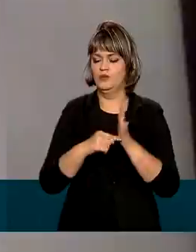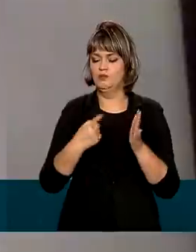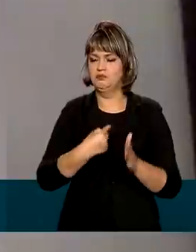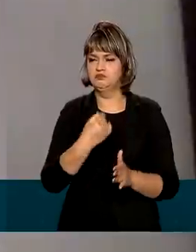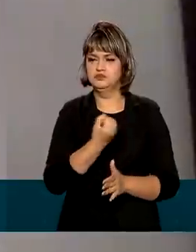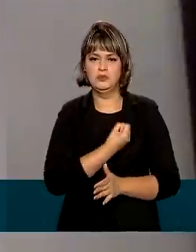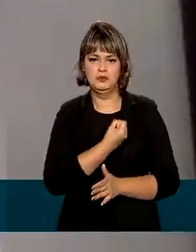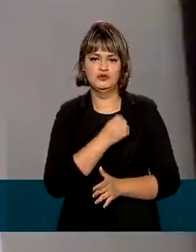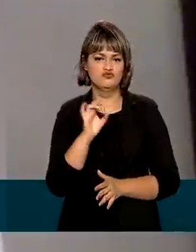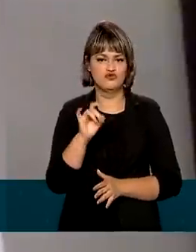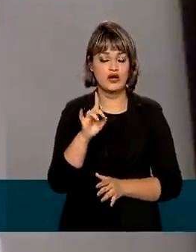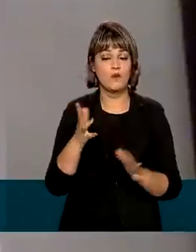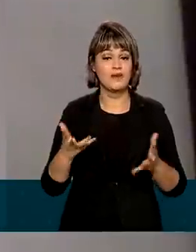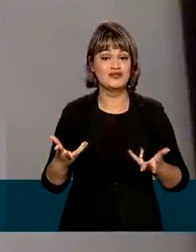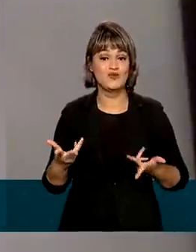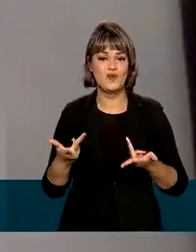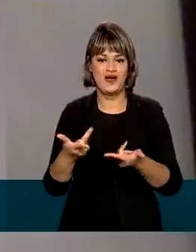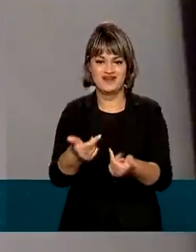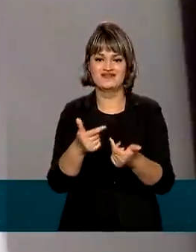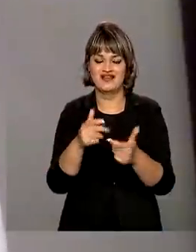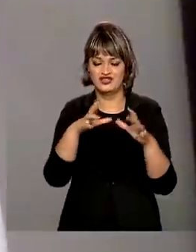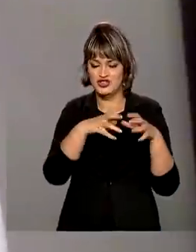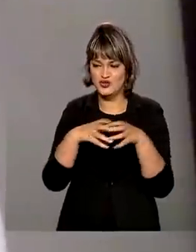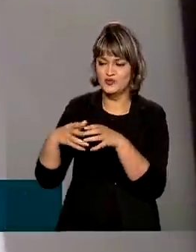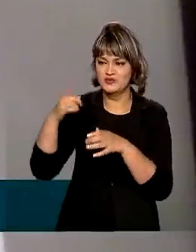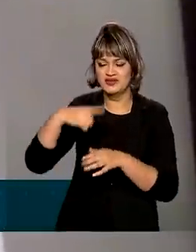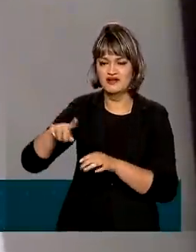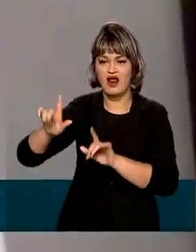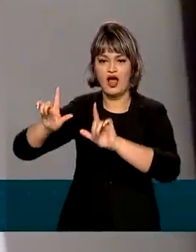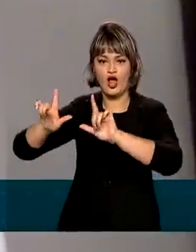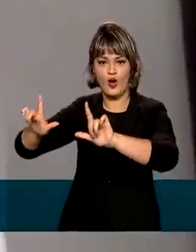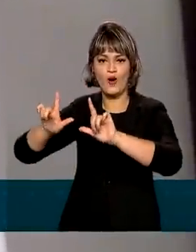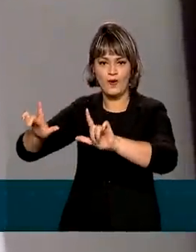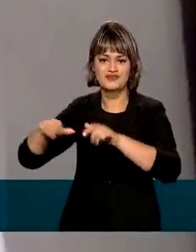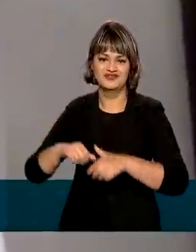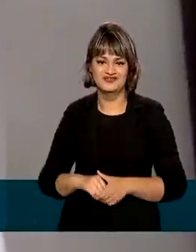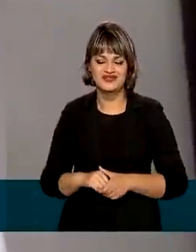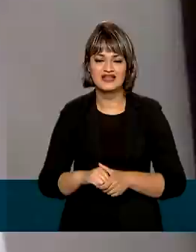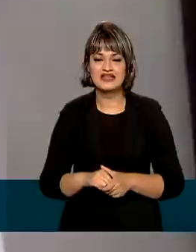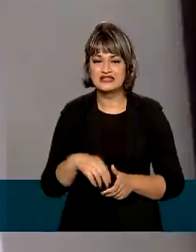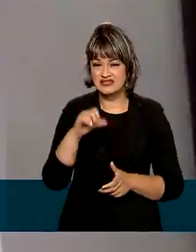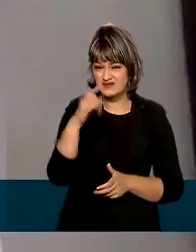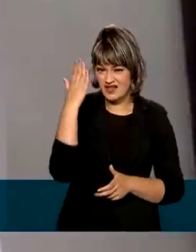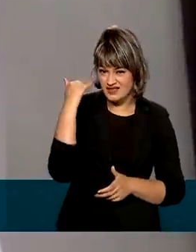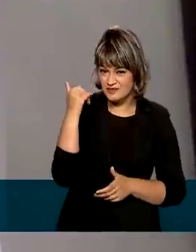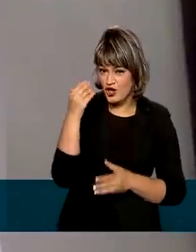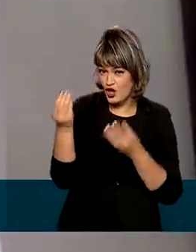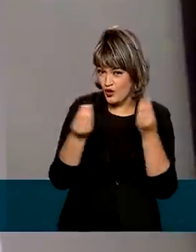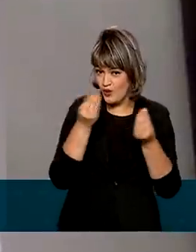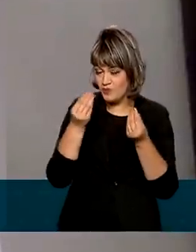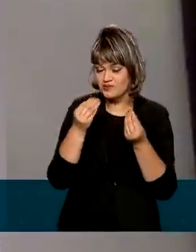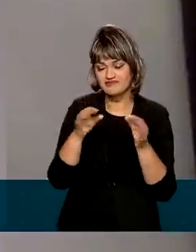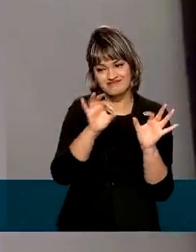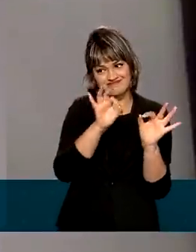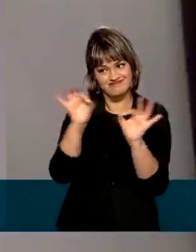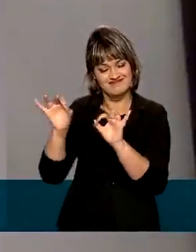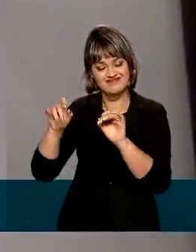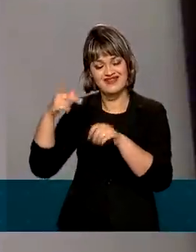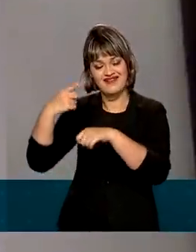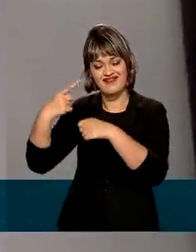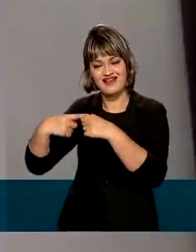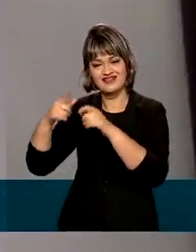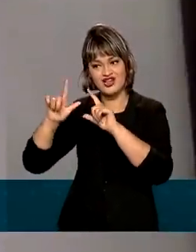mas sim na qualidade dessa delegação. Se vocês quiserem saber exatamente como será, tem que acompanhar os jogos,